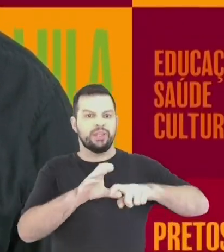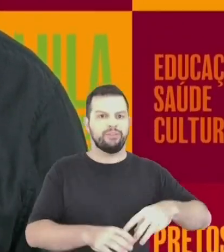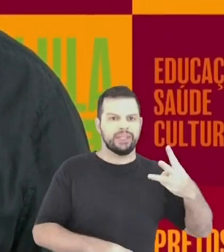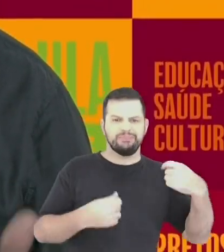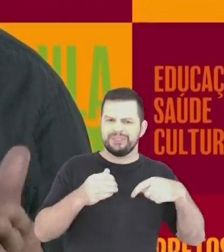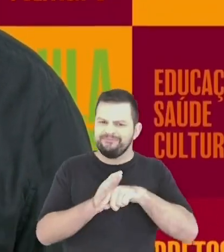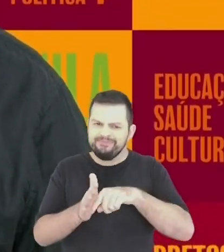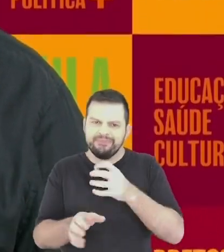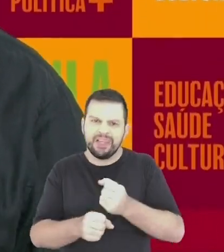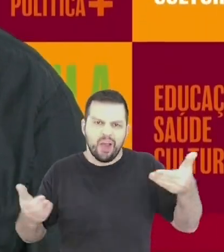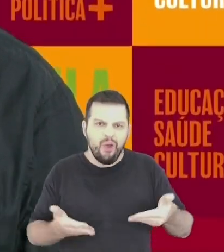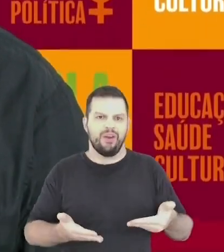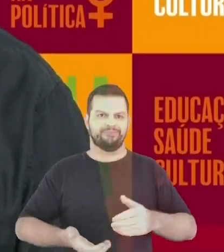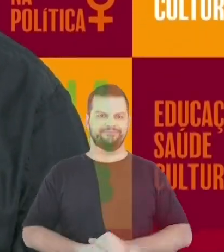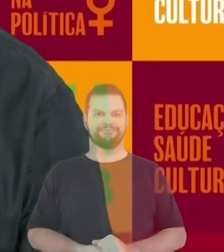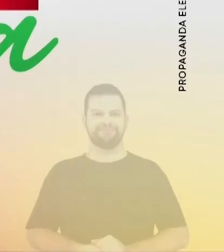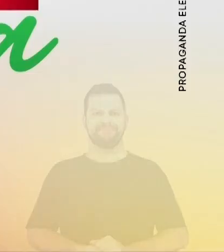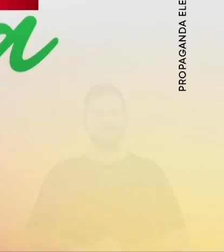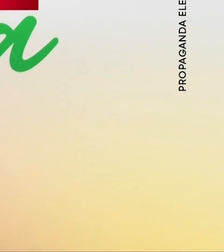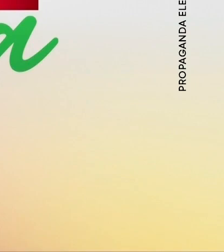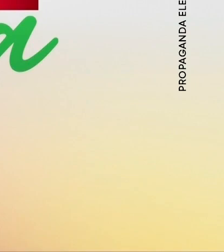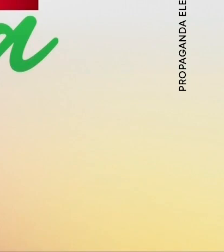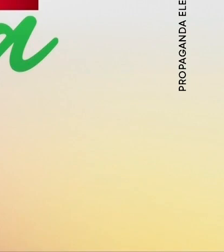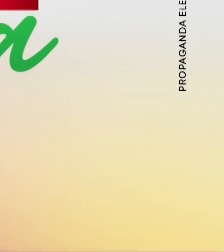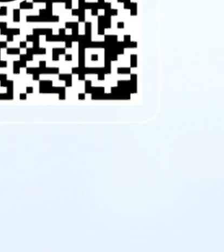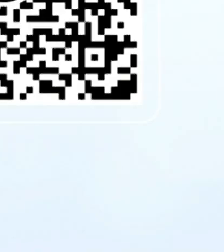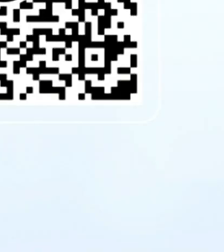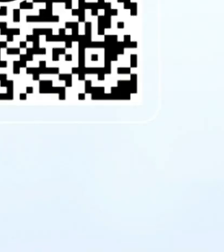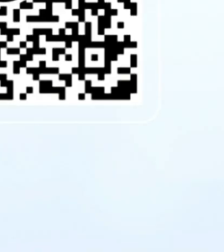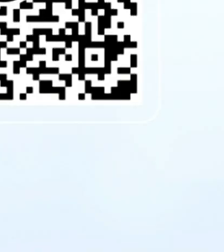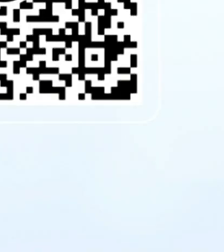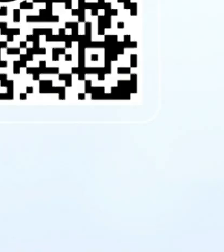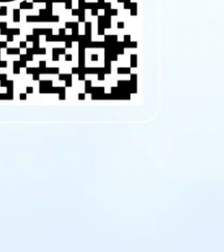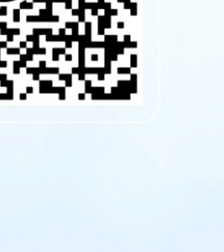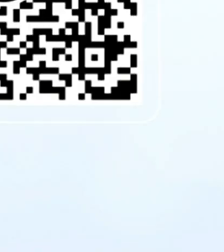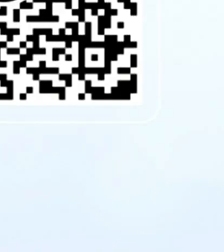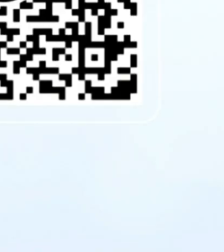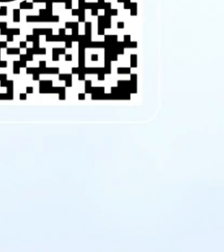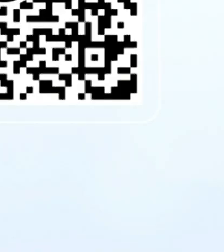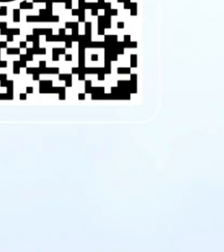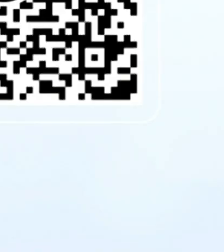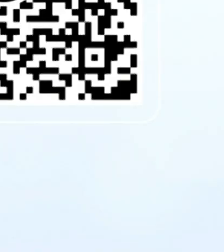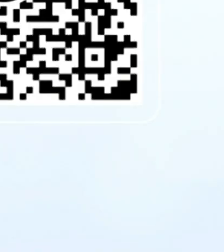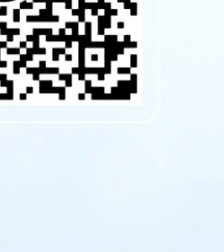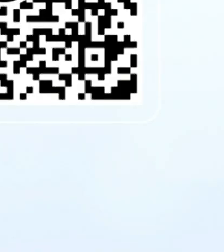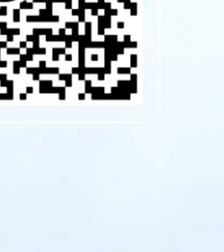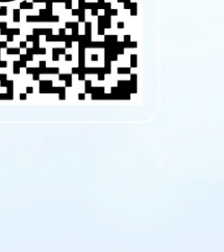Pagamos o dobro, devemos o triplo. Auditoria já! Auditoria já!